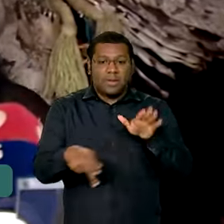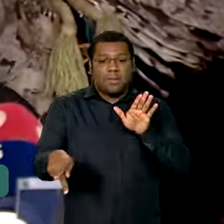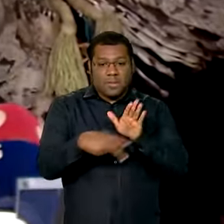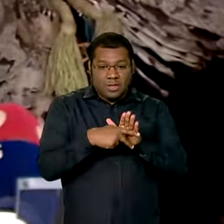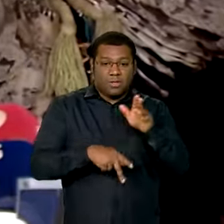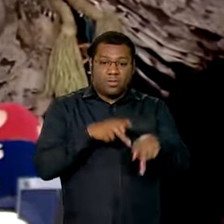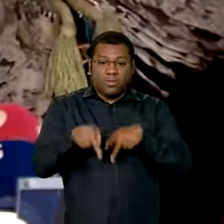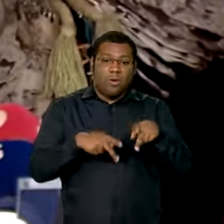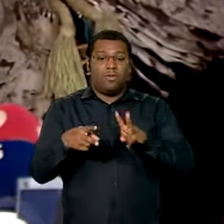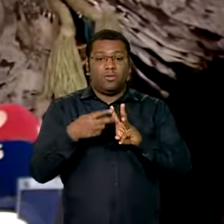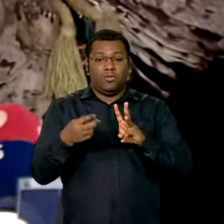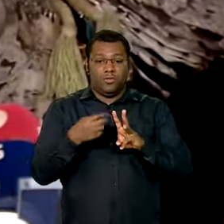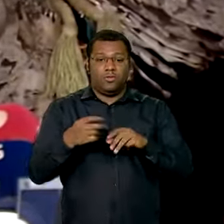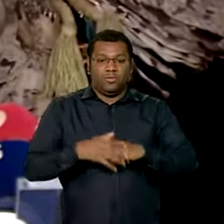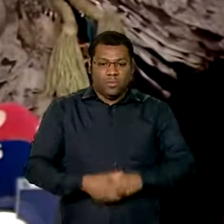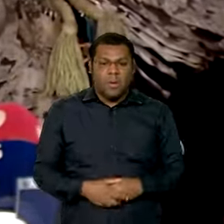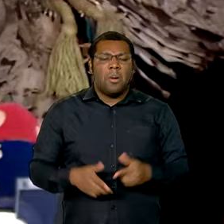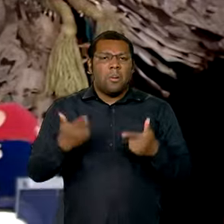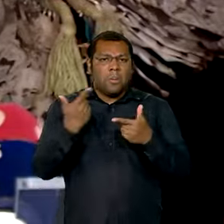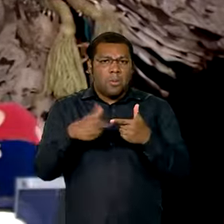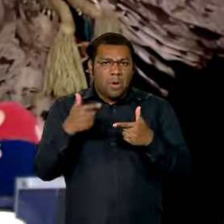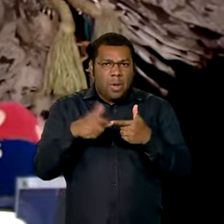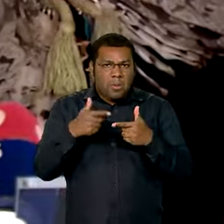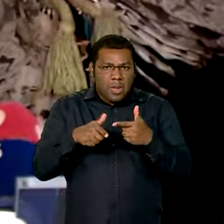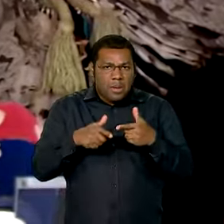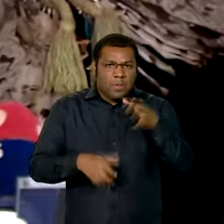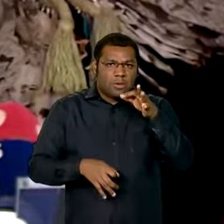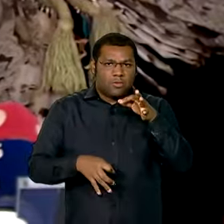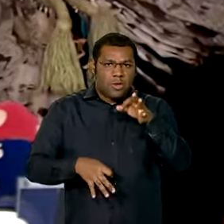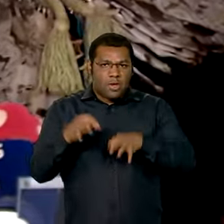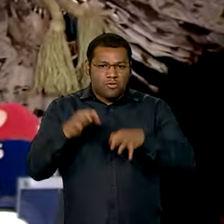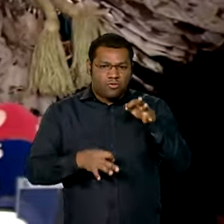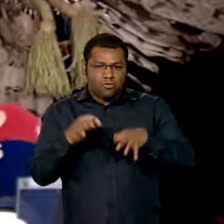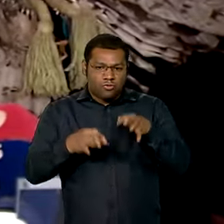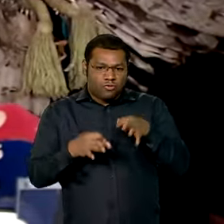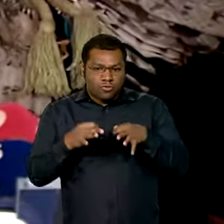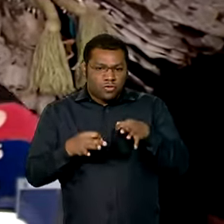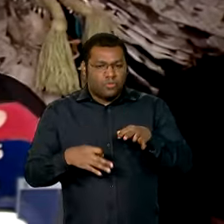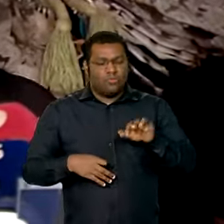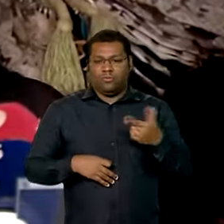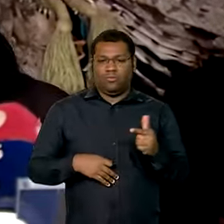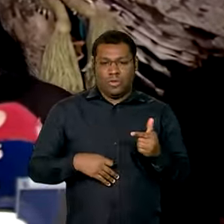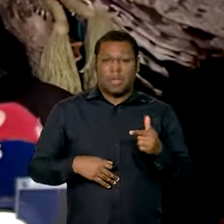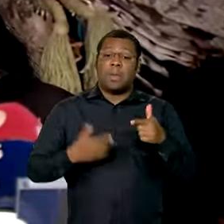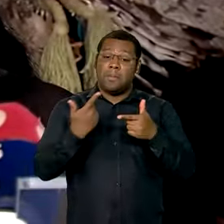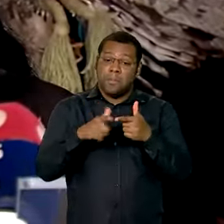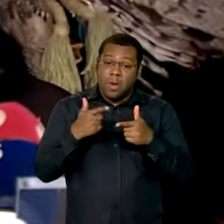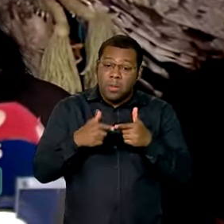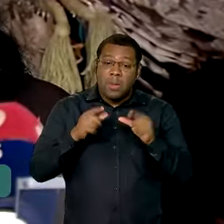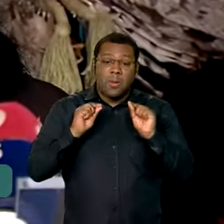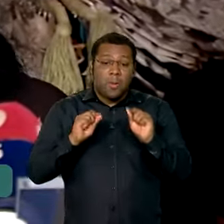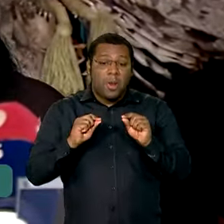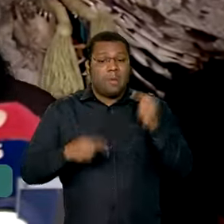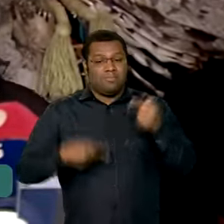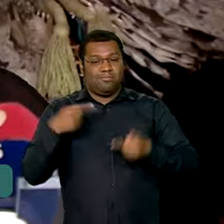né? Que são problemas políticos que precisam também ser enfrentados. Porque não se pode